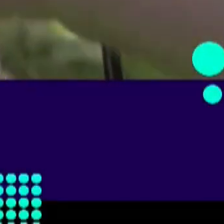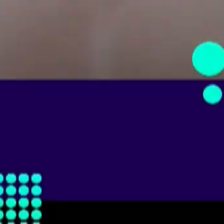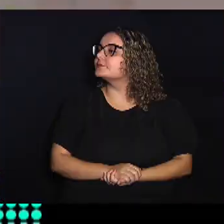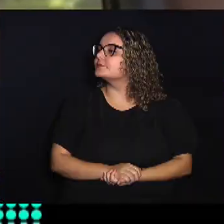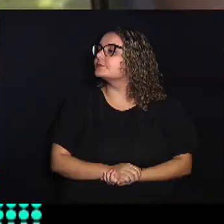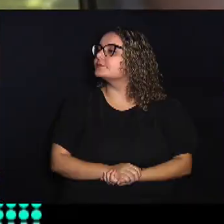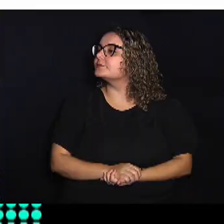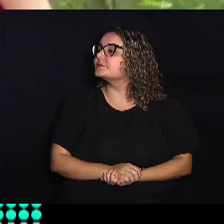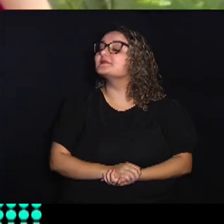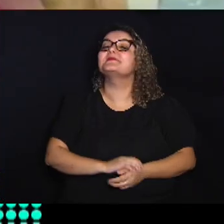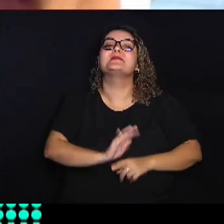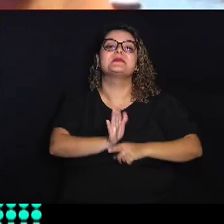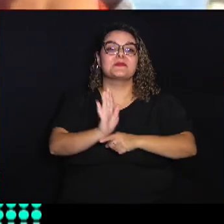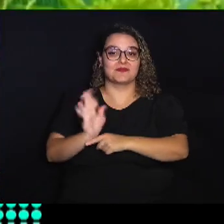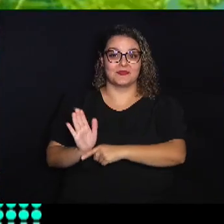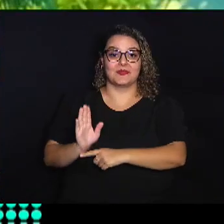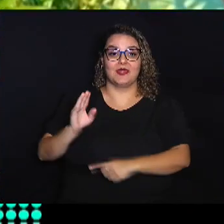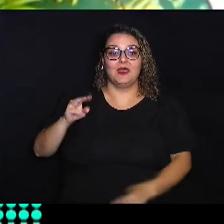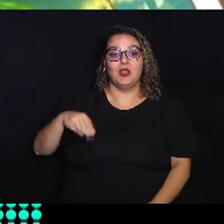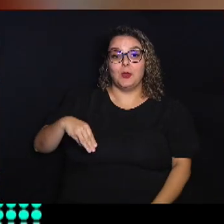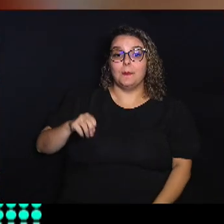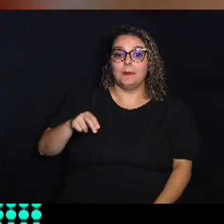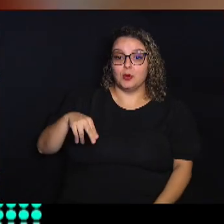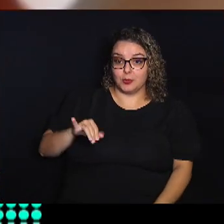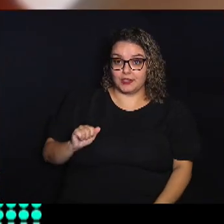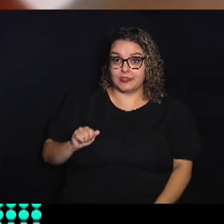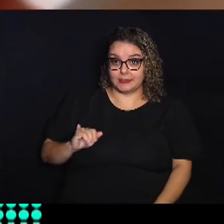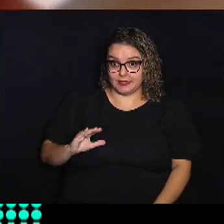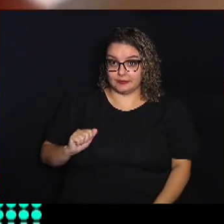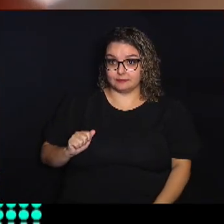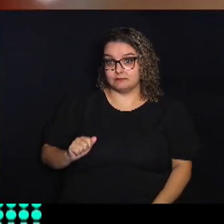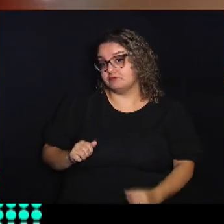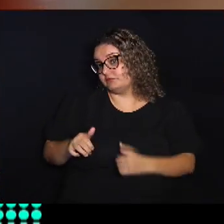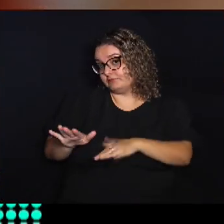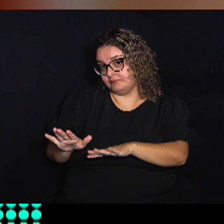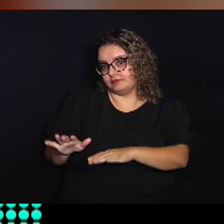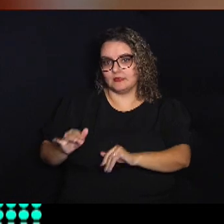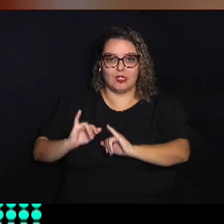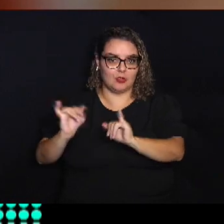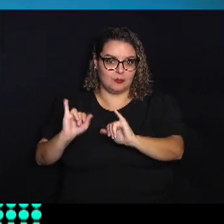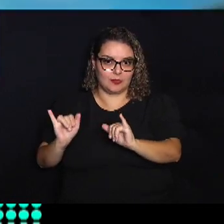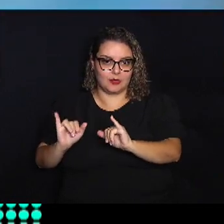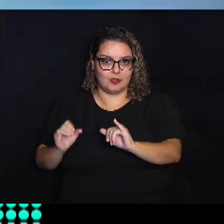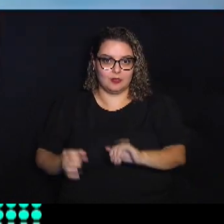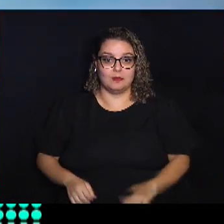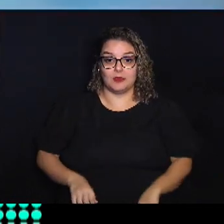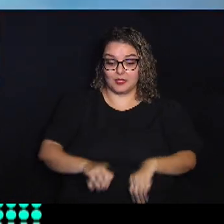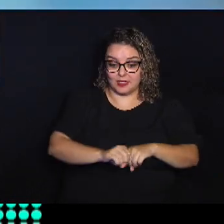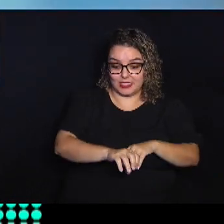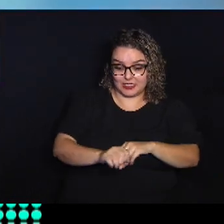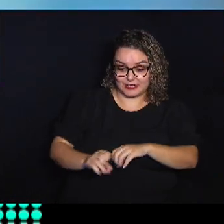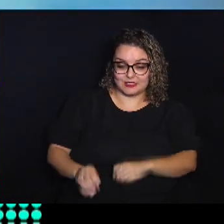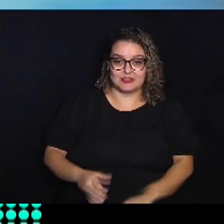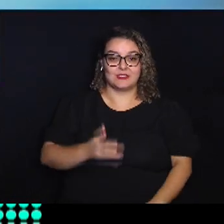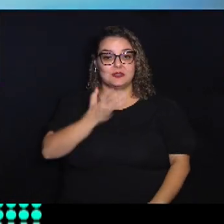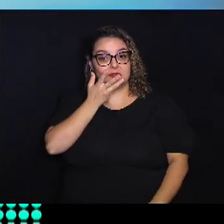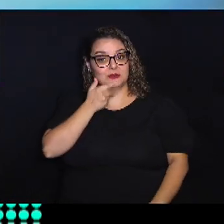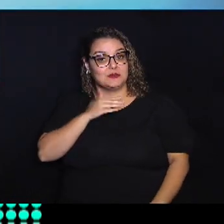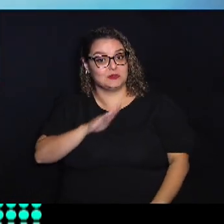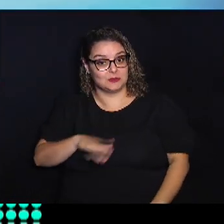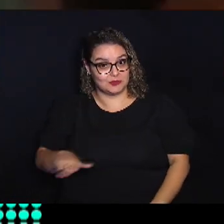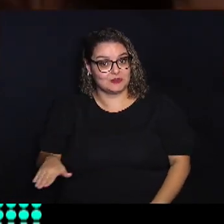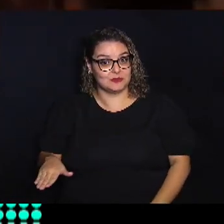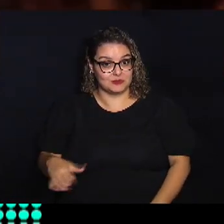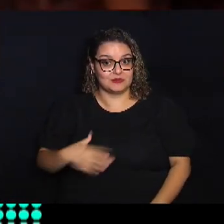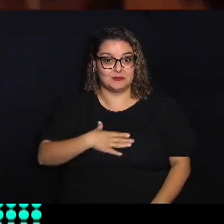Cinema Mônica Abandonou Uma promissora Carreira publicitária Para criar os filhos E agora Prestes a